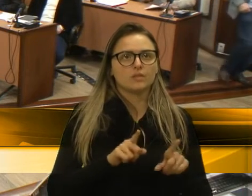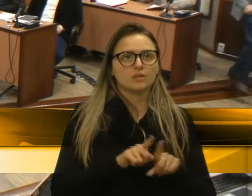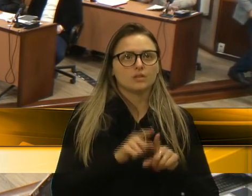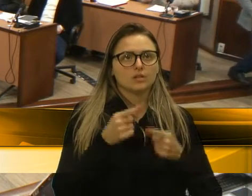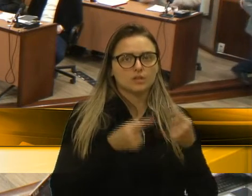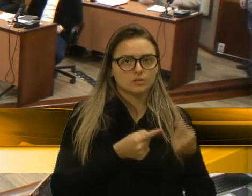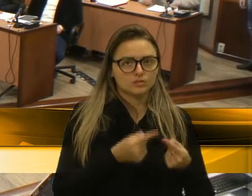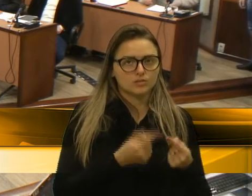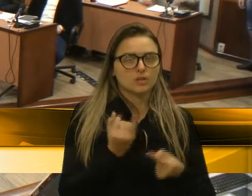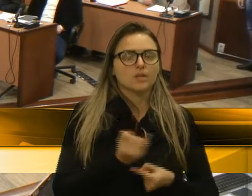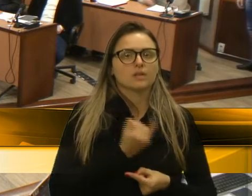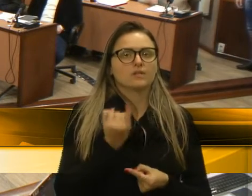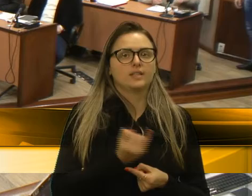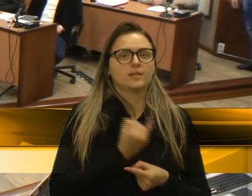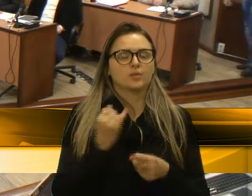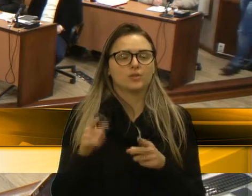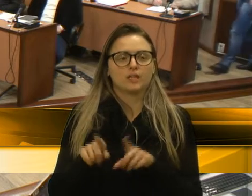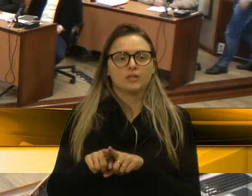debate que é importante.